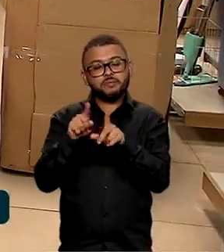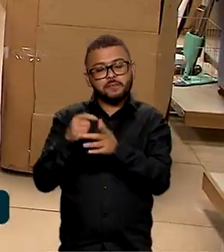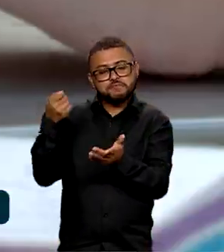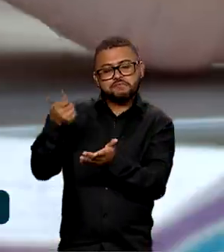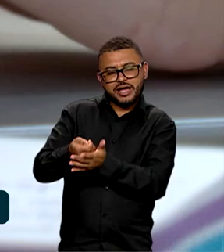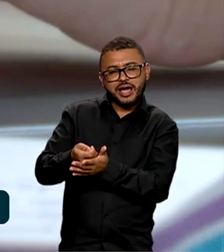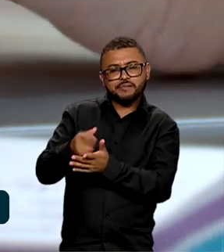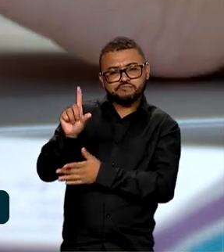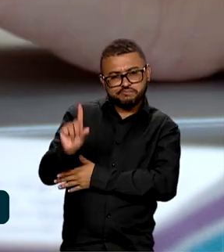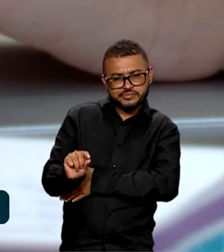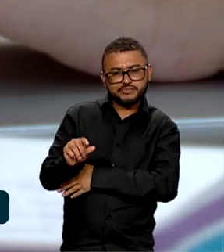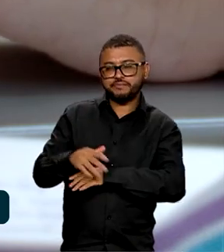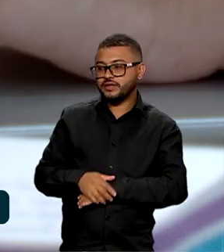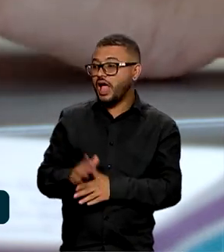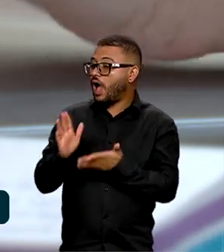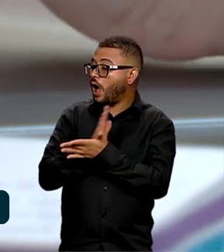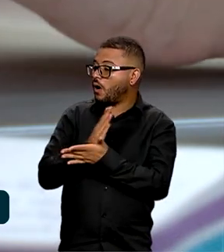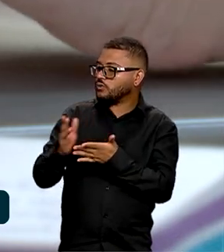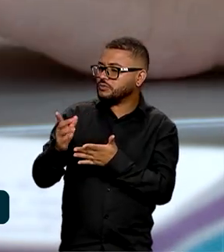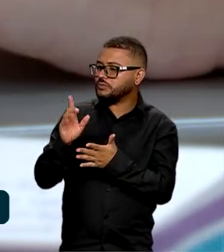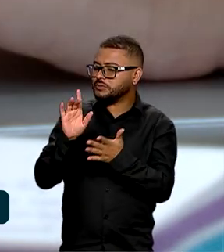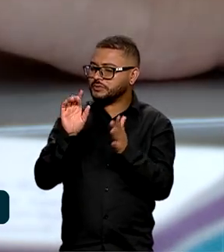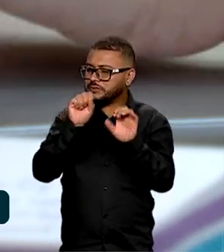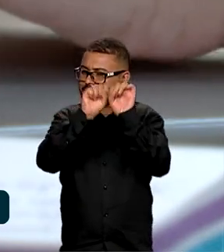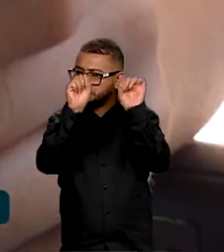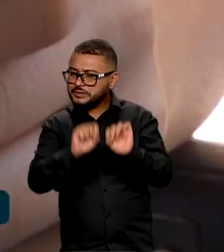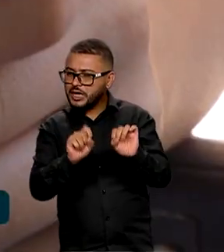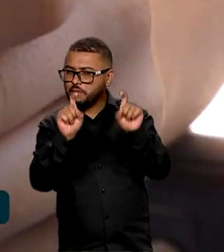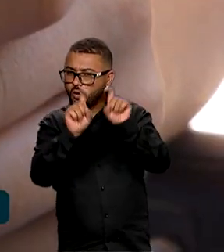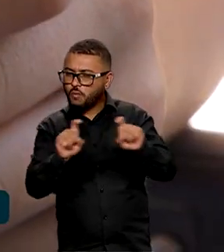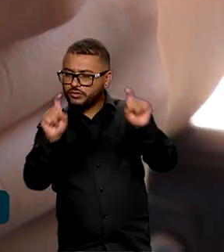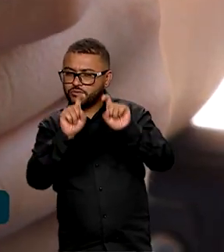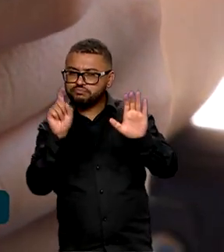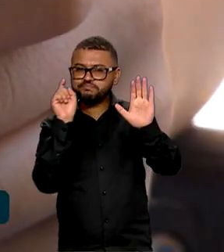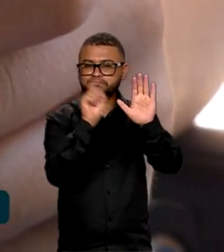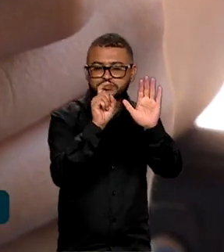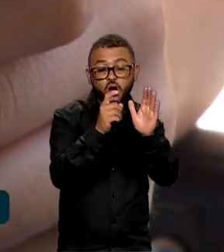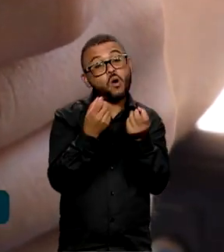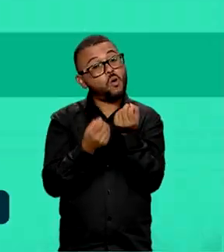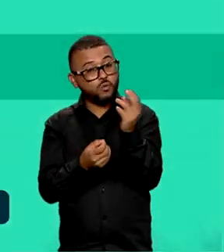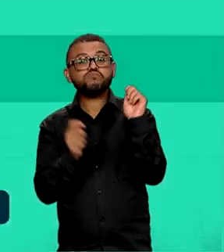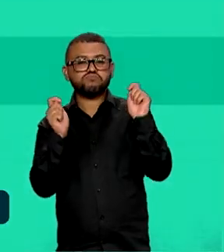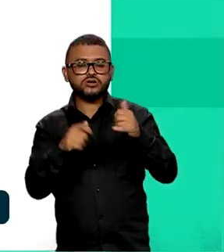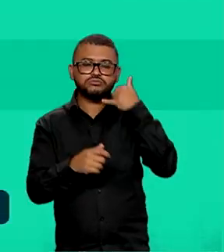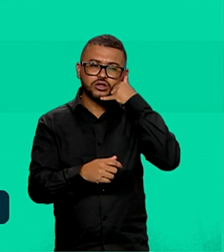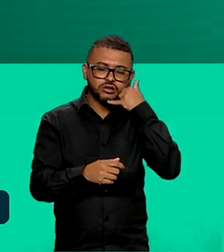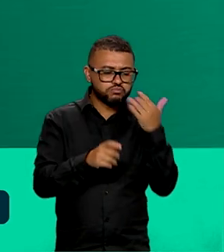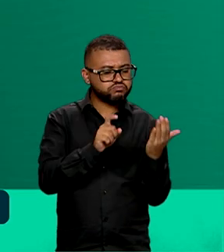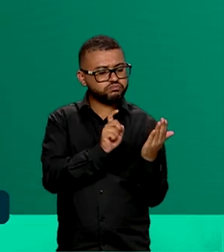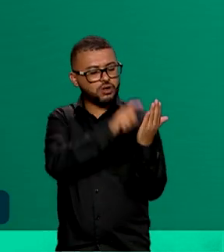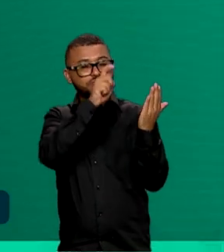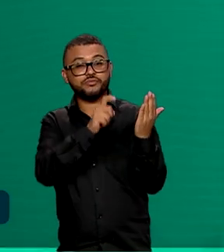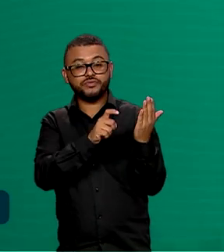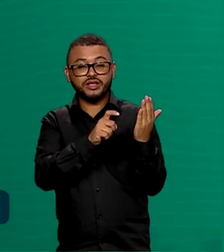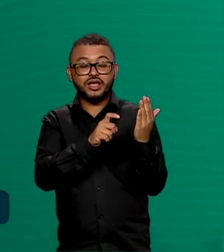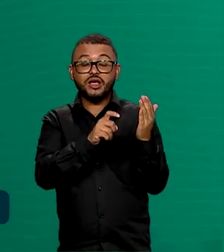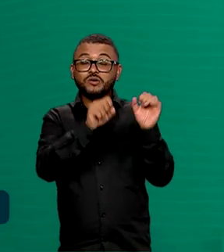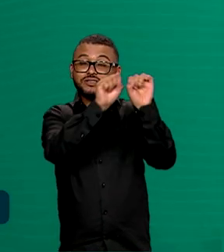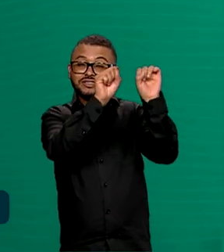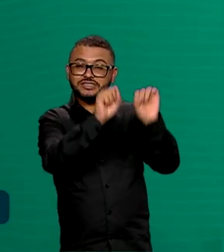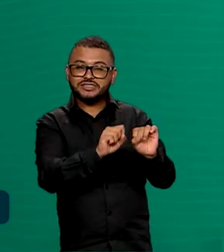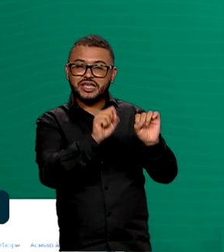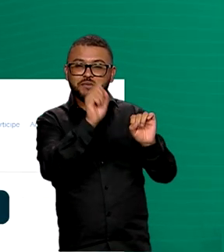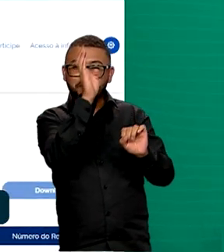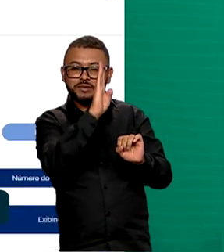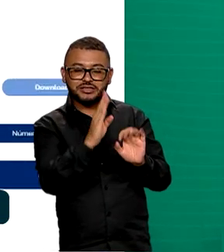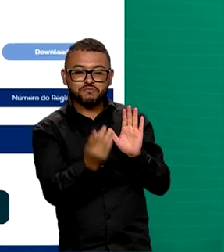bolso. Bastam alguns cliques no computador ou pelo celular mesmo. A plataforma do programa brasileiro